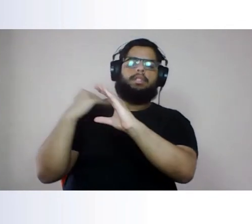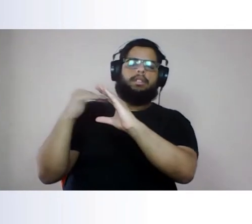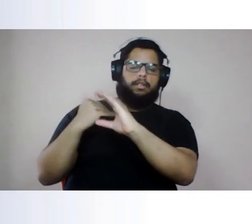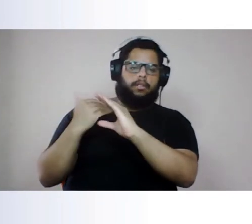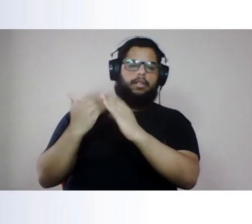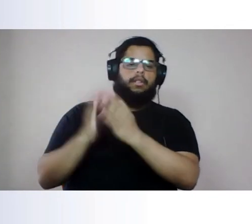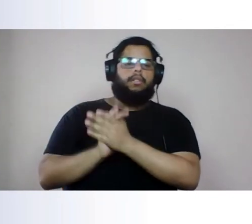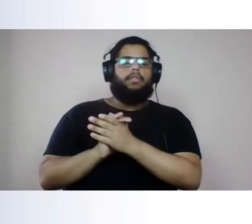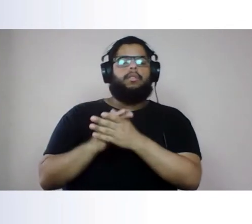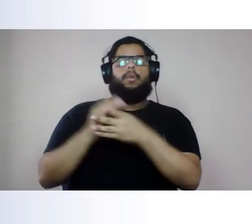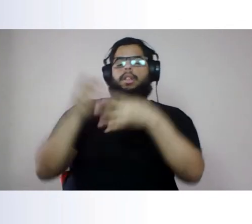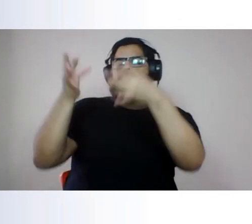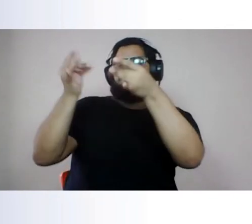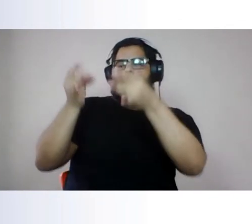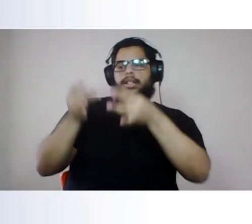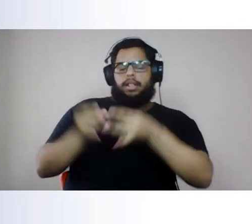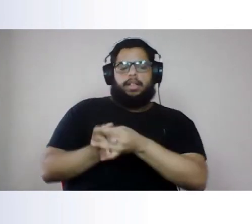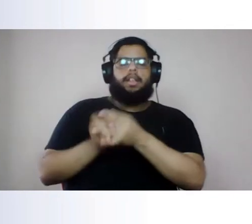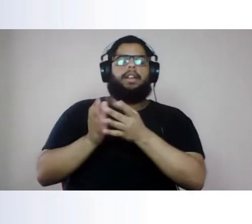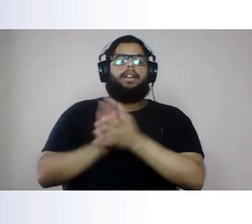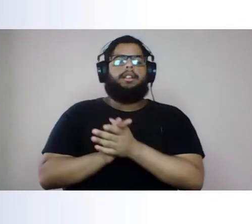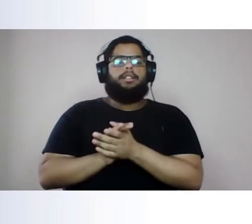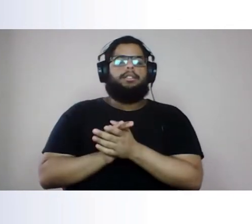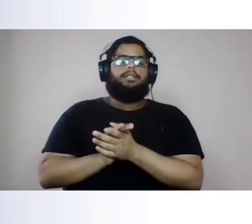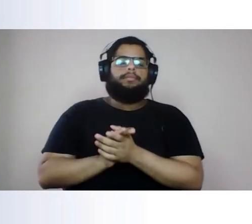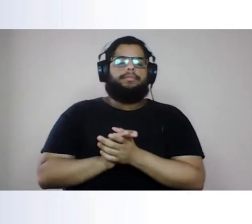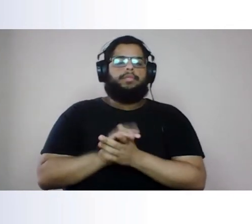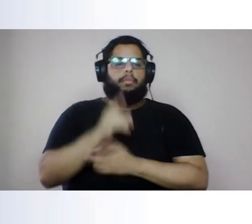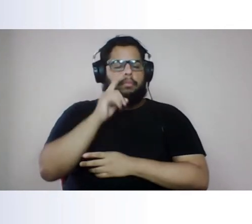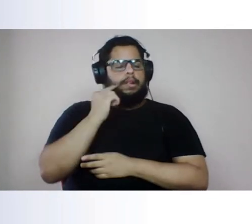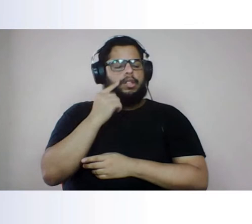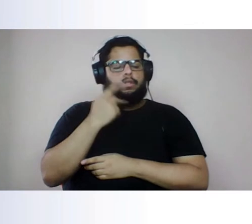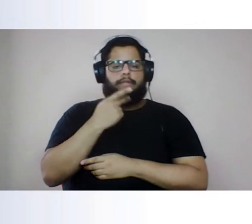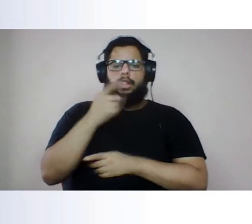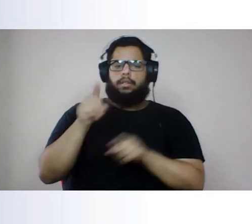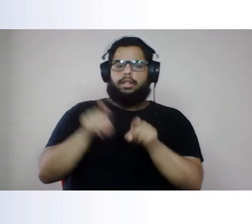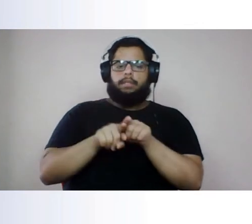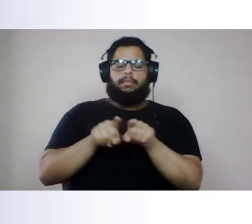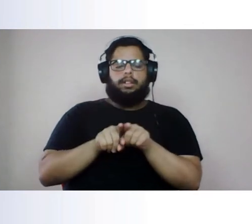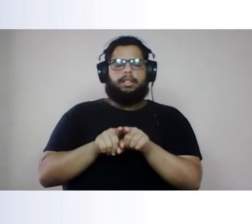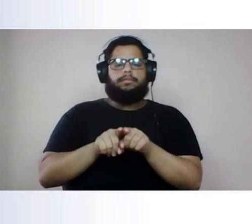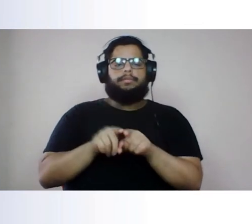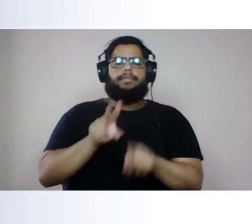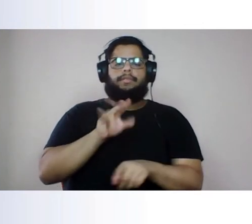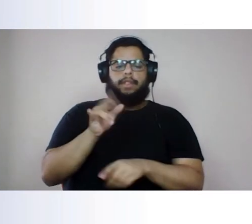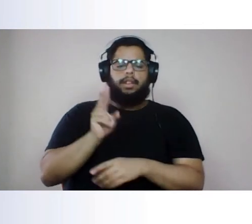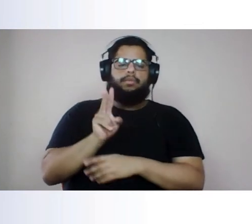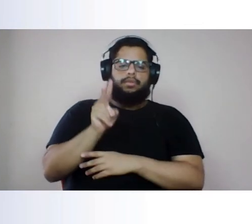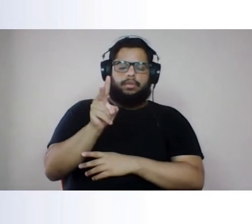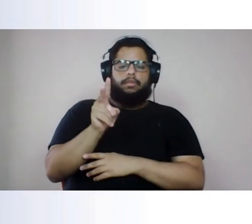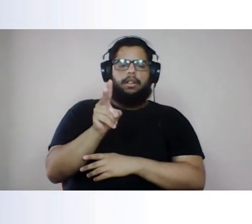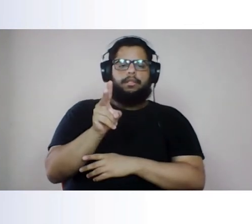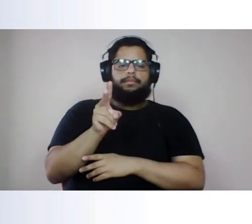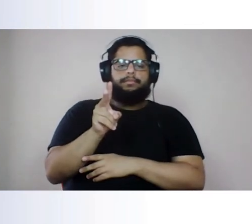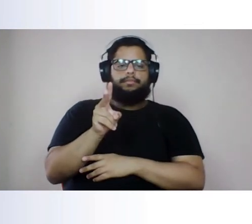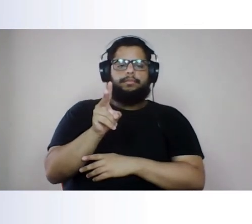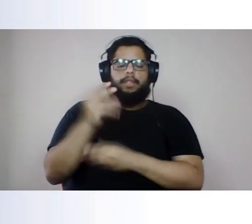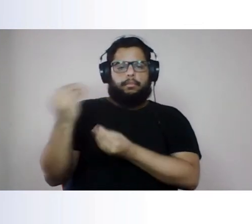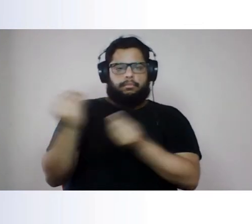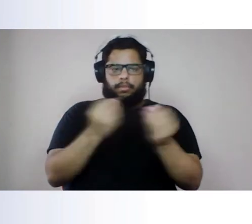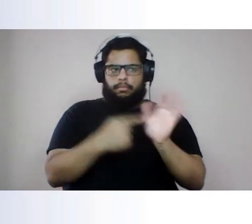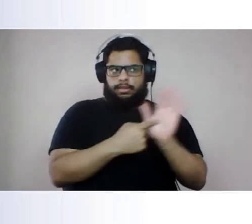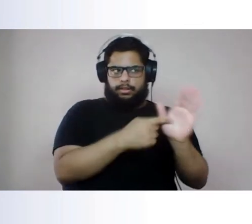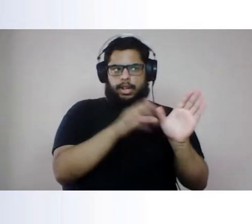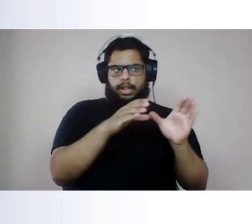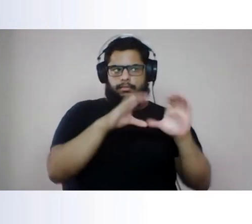todo esse detalhamento que o professor Bernardino mencionou, nós manteremos claro todo esse material, passaremos ao comitê e,